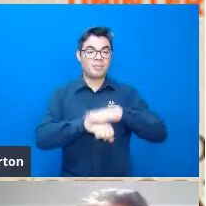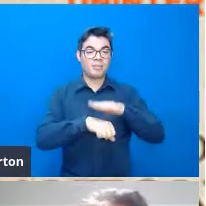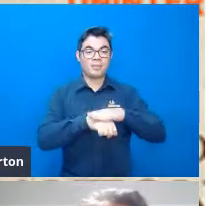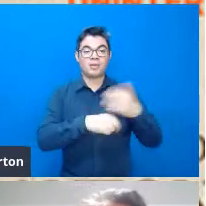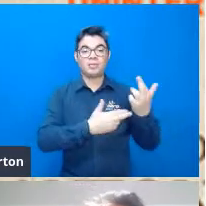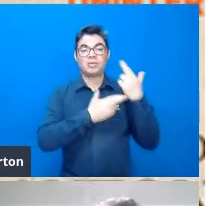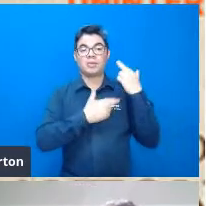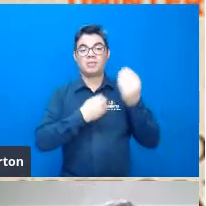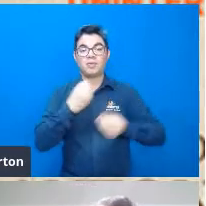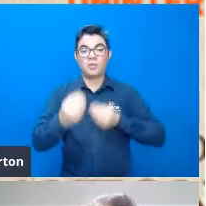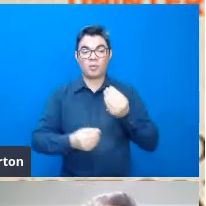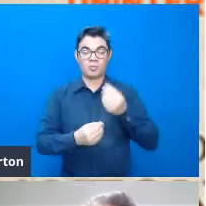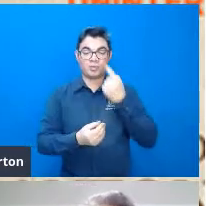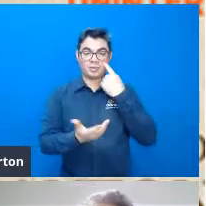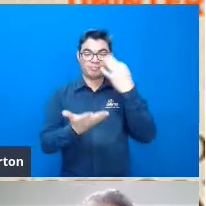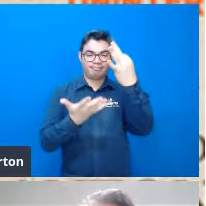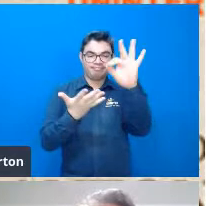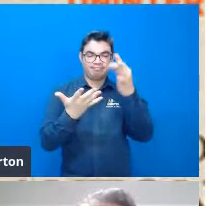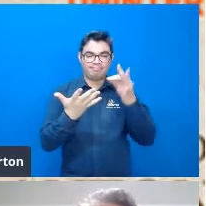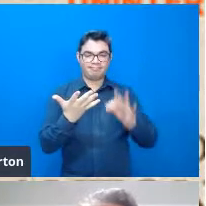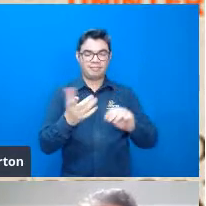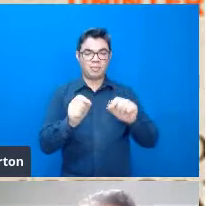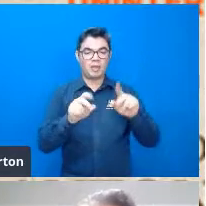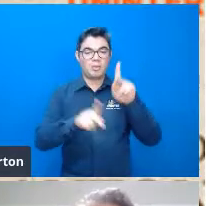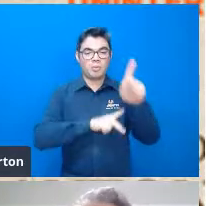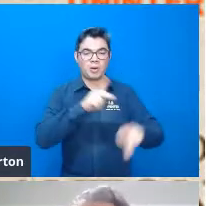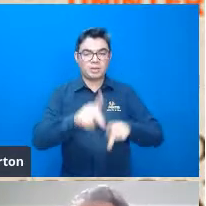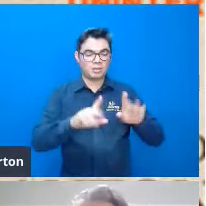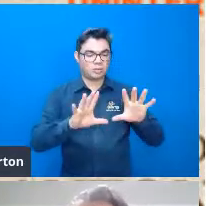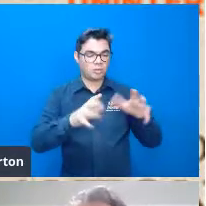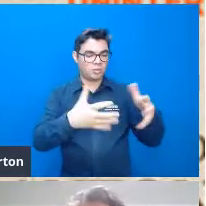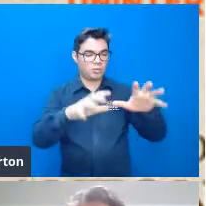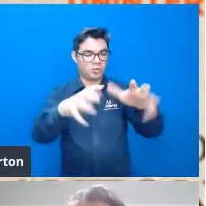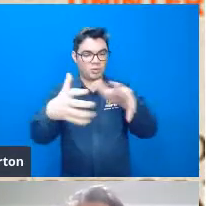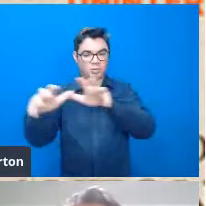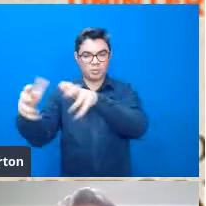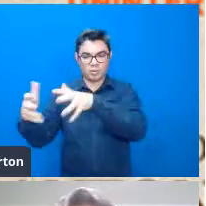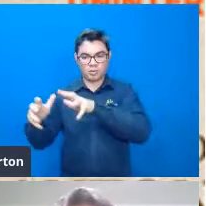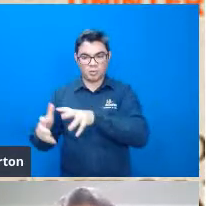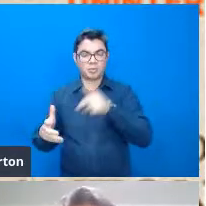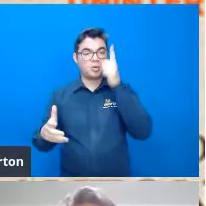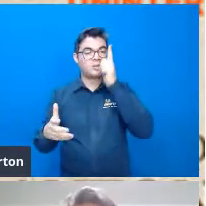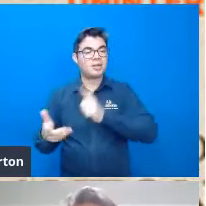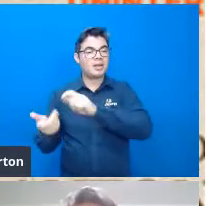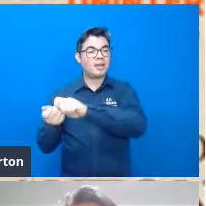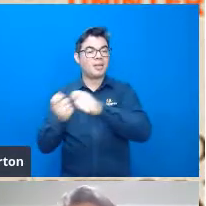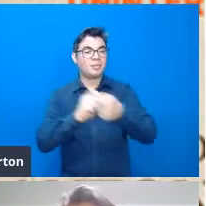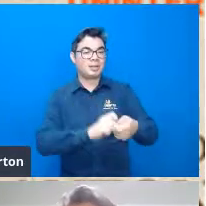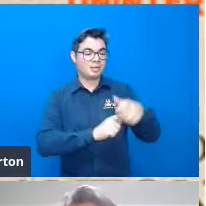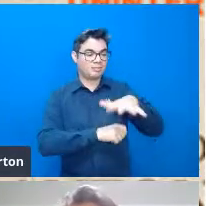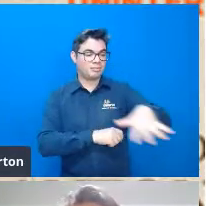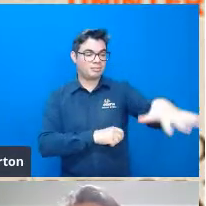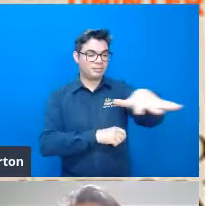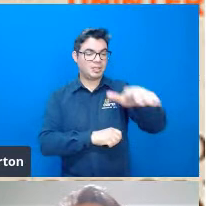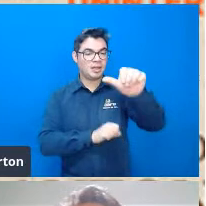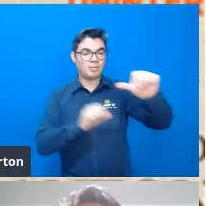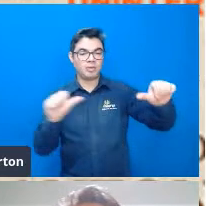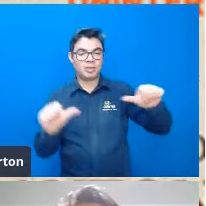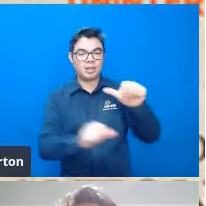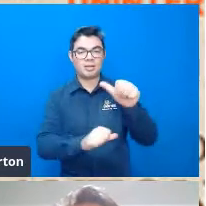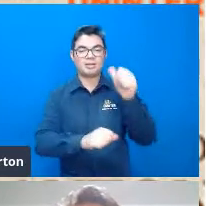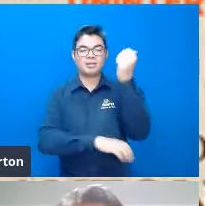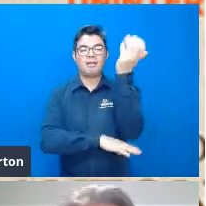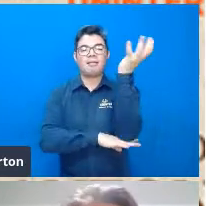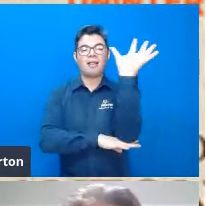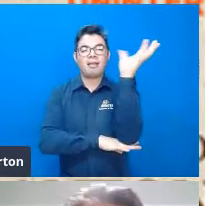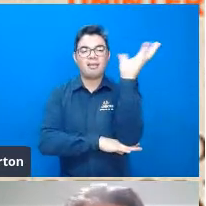por conferir as espécies e as suas populações adaptabilidade principalmente pensando nas mudanças ambientais que nós temos